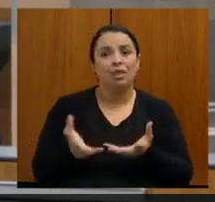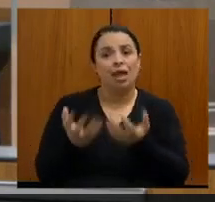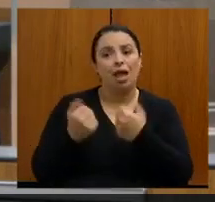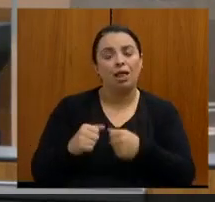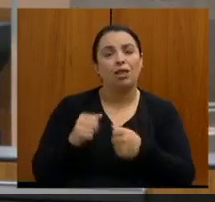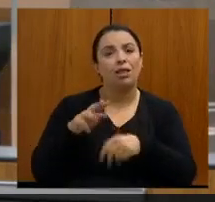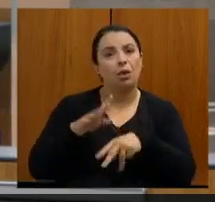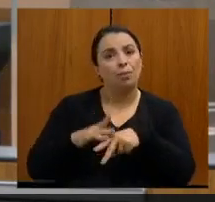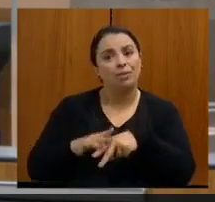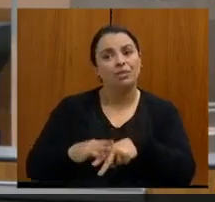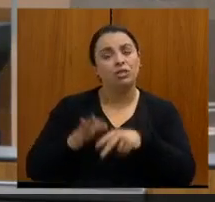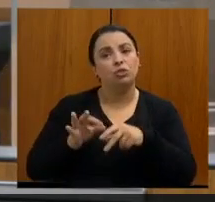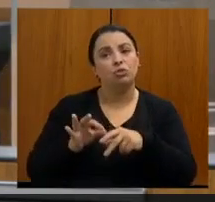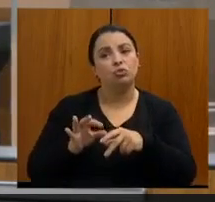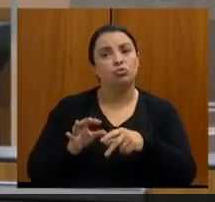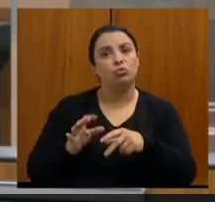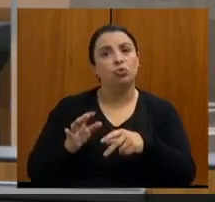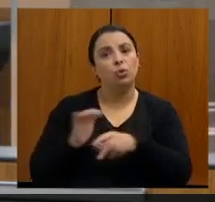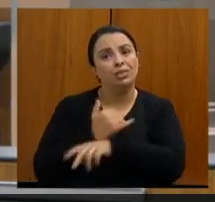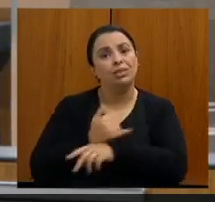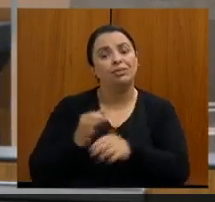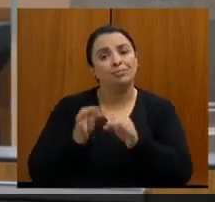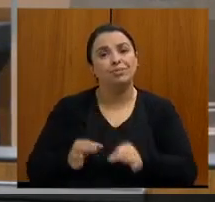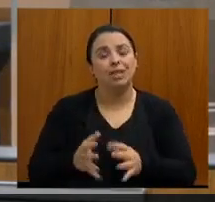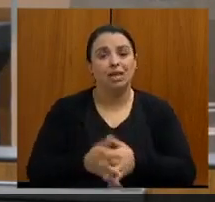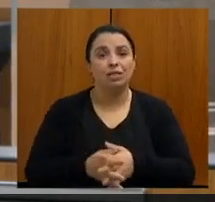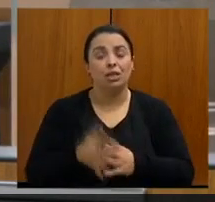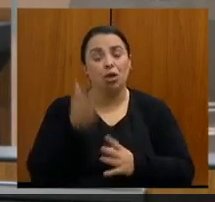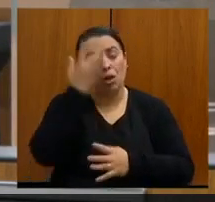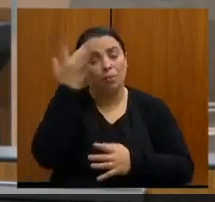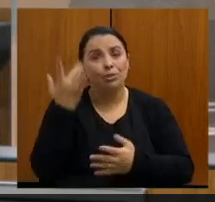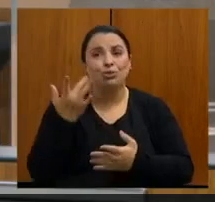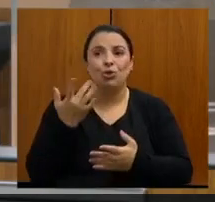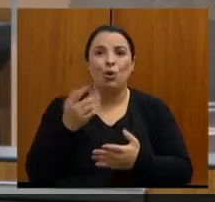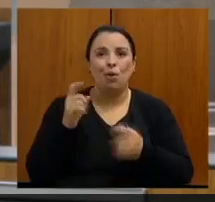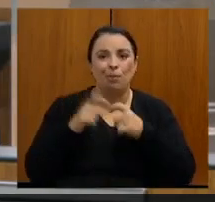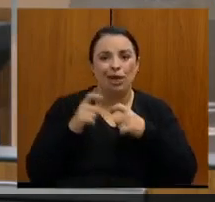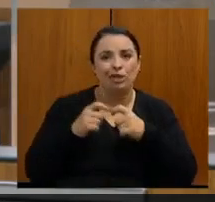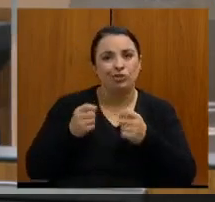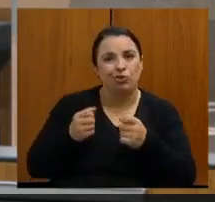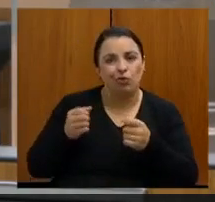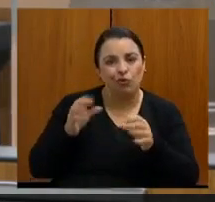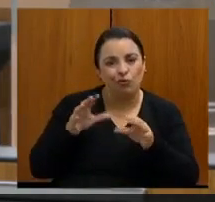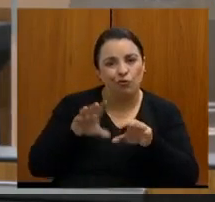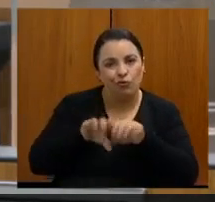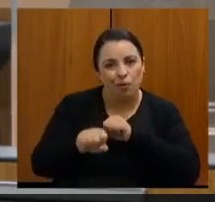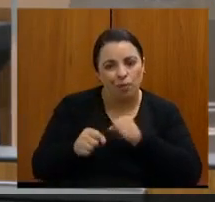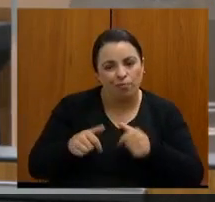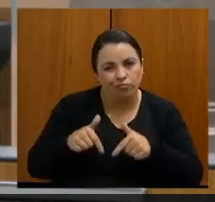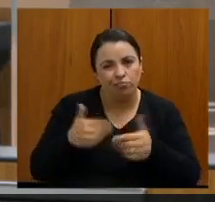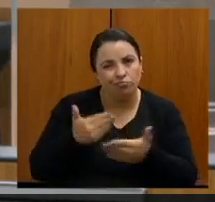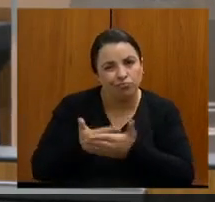eu vou usar a expressão, essa molecada nova que está chegando recém-formada, eu não sei aí qual seria o papel